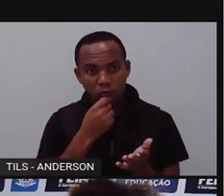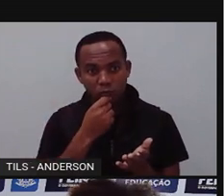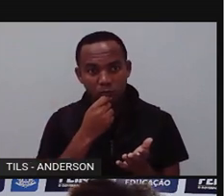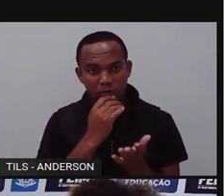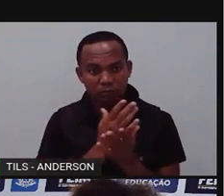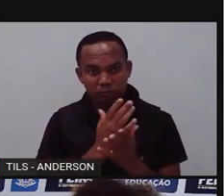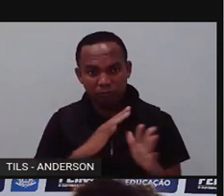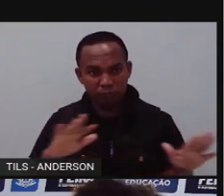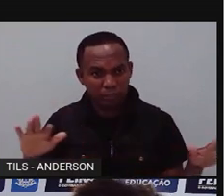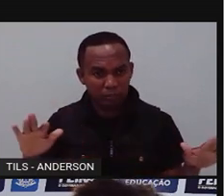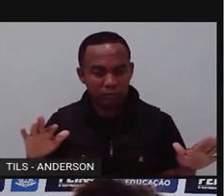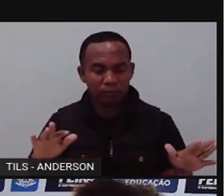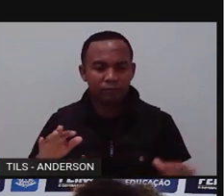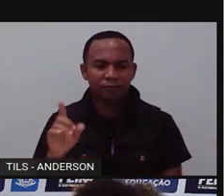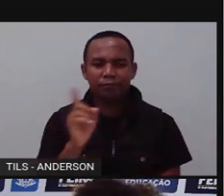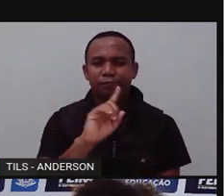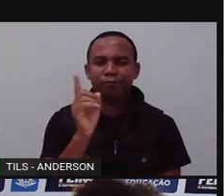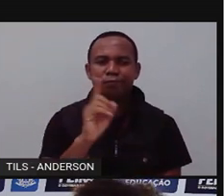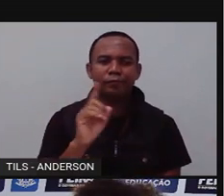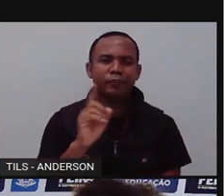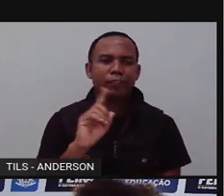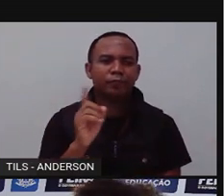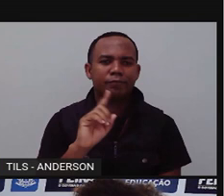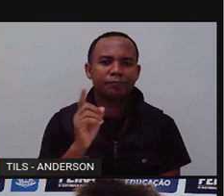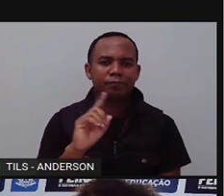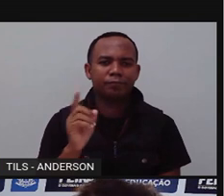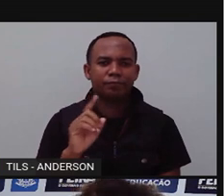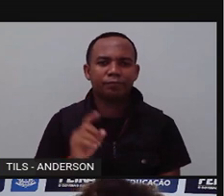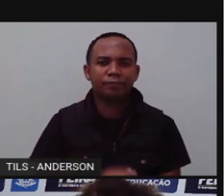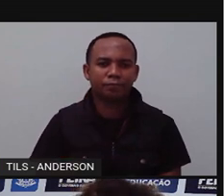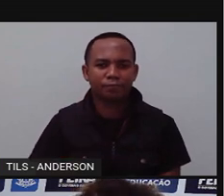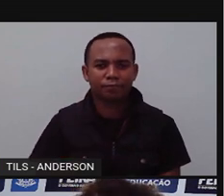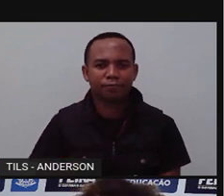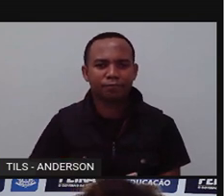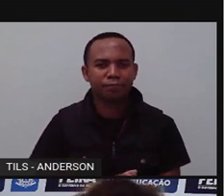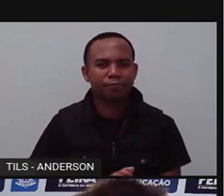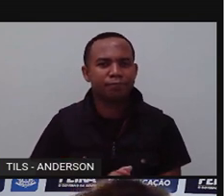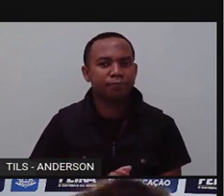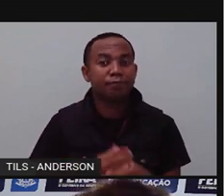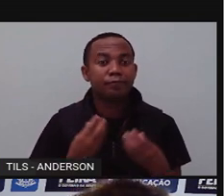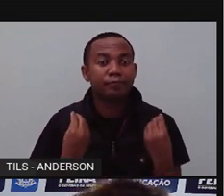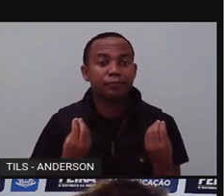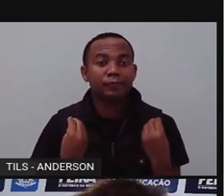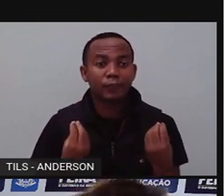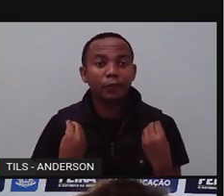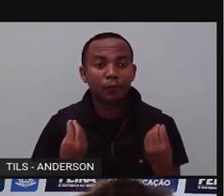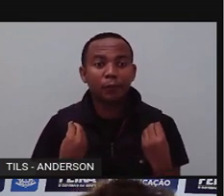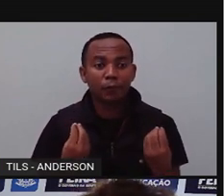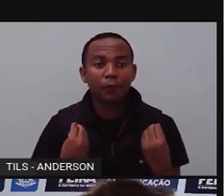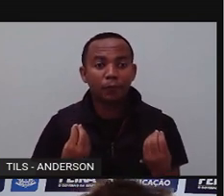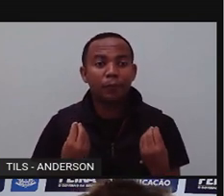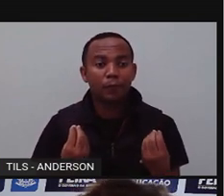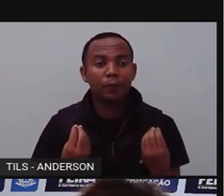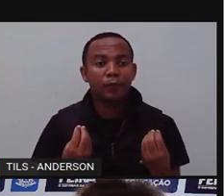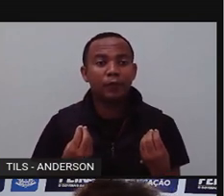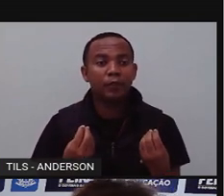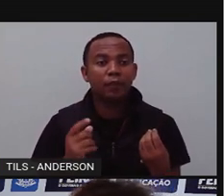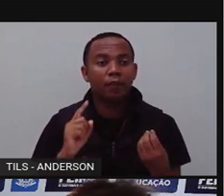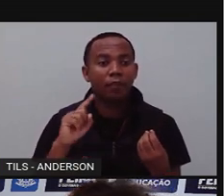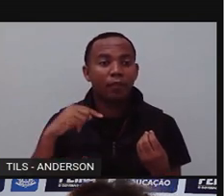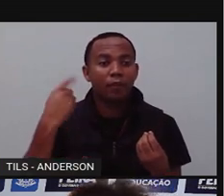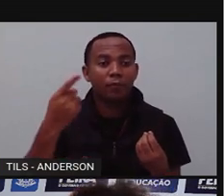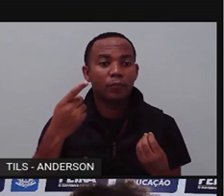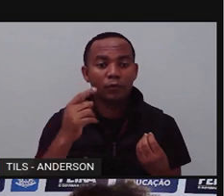não? Você acha o que é, Anderson? É inteligente do homem? Não é. Porque depois a gente acaba tendo que o quê? Comprar remédio, se